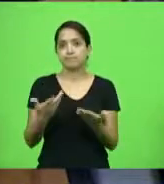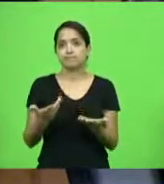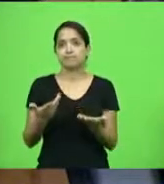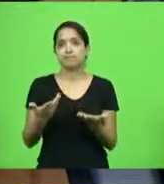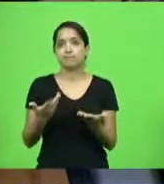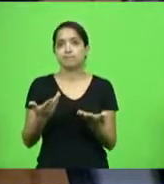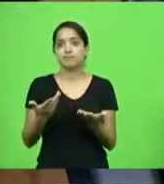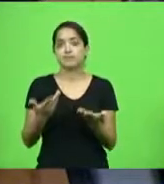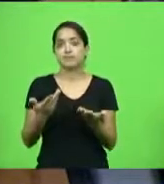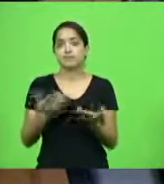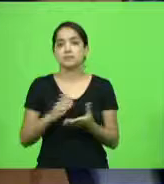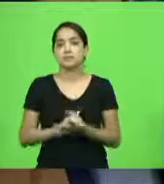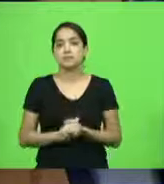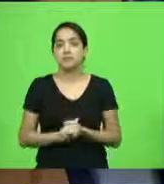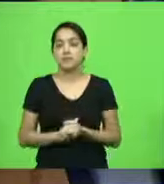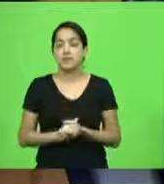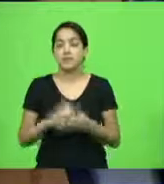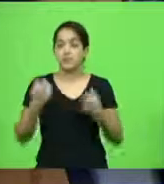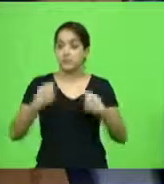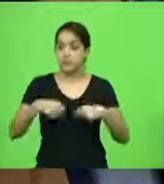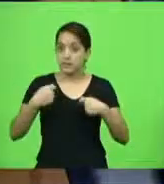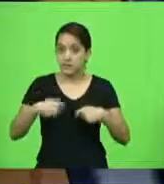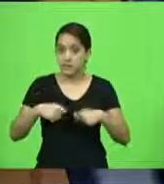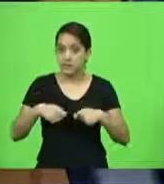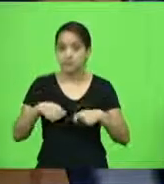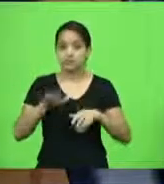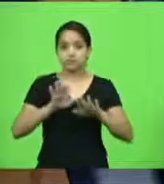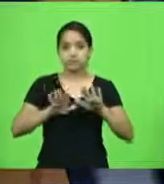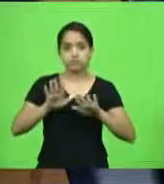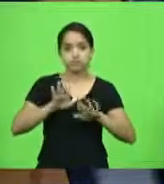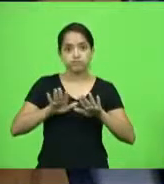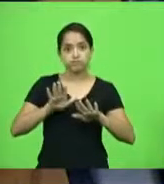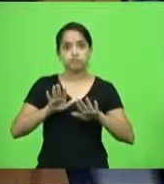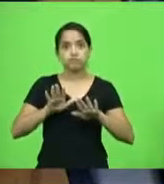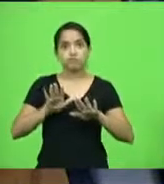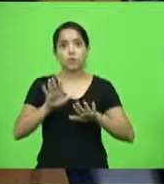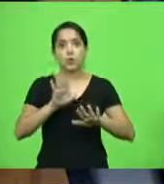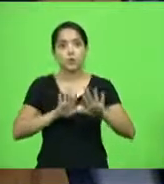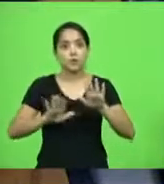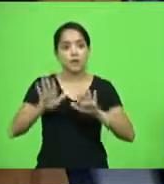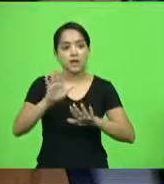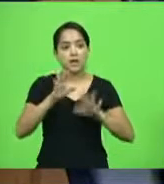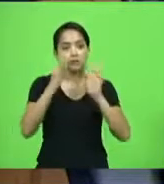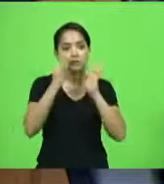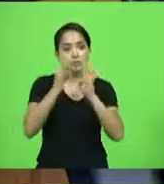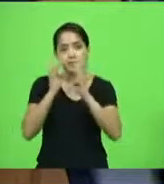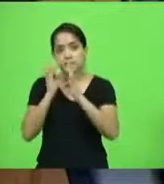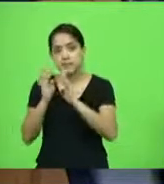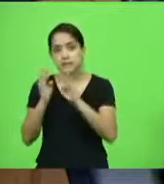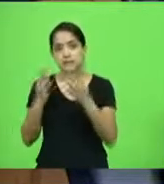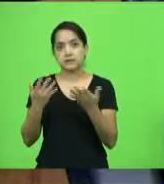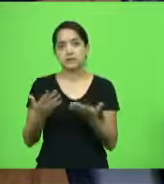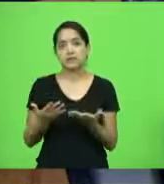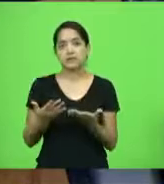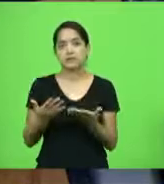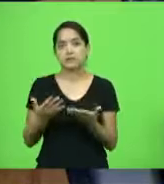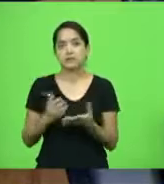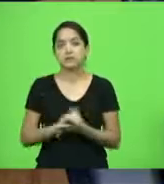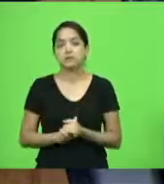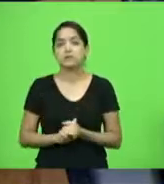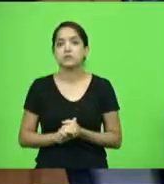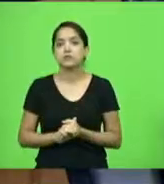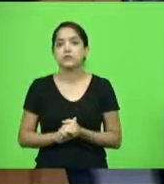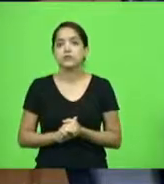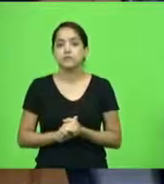Não segura. Então a pessoa precisa segurar para evitar que aquele animal seja morto, para que a possa realmente fazer a coisa acontecer,